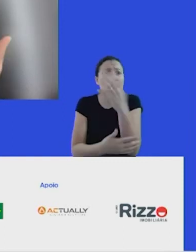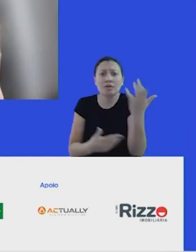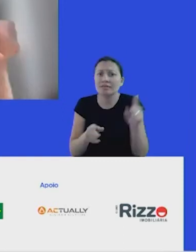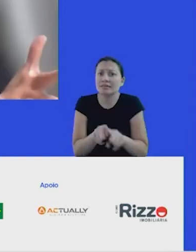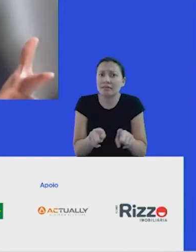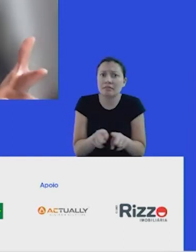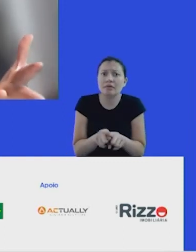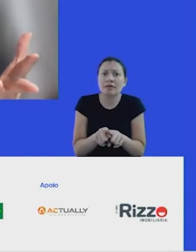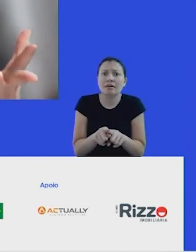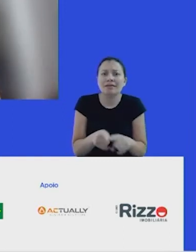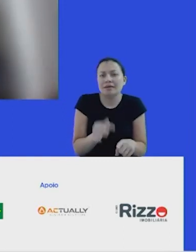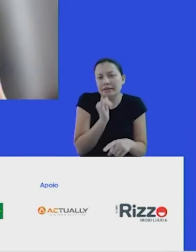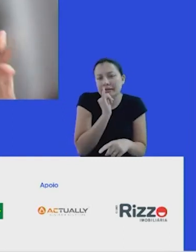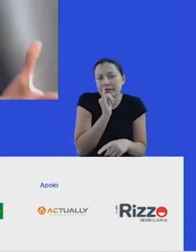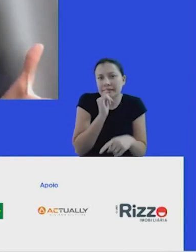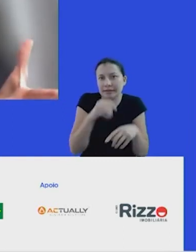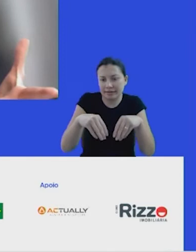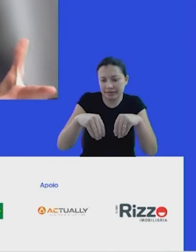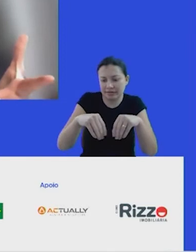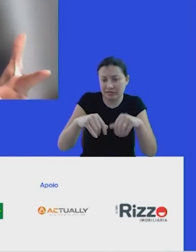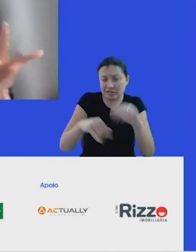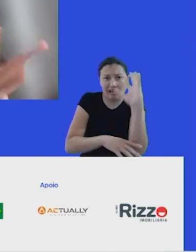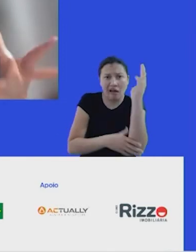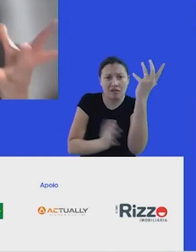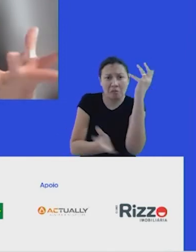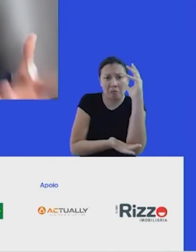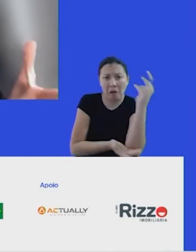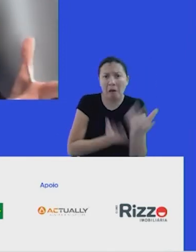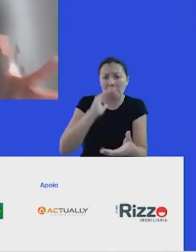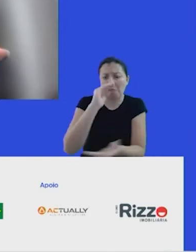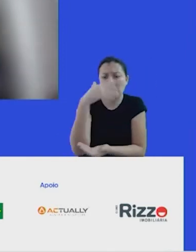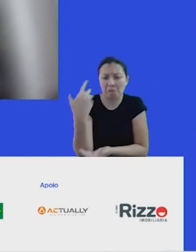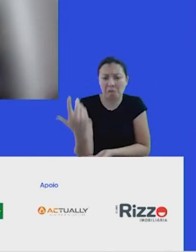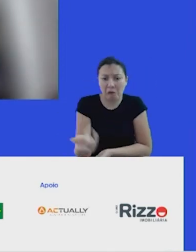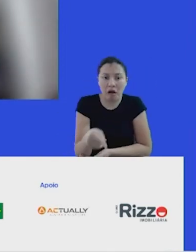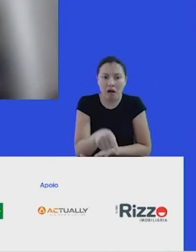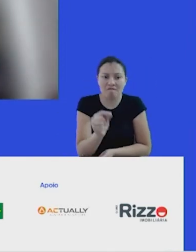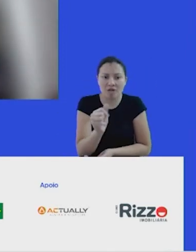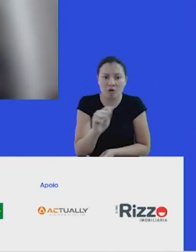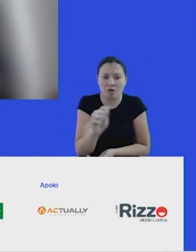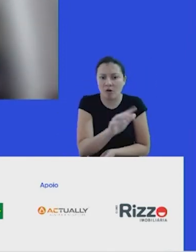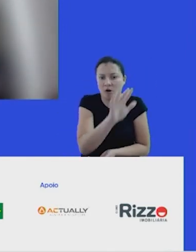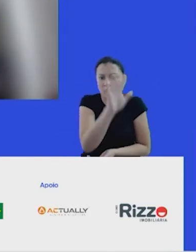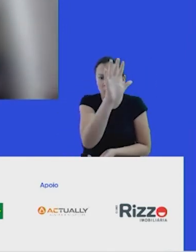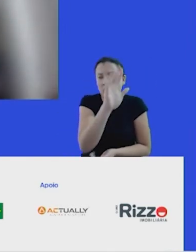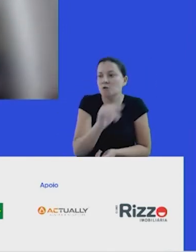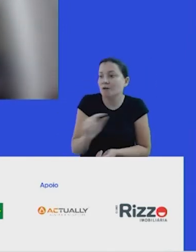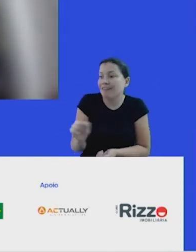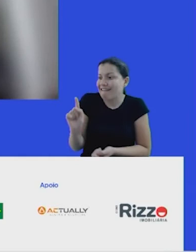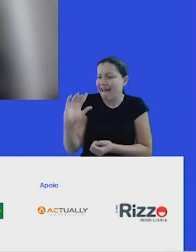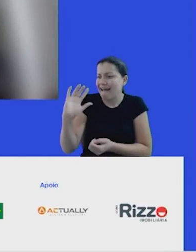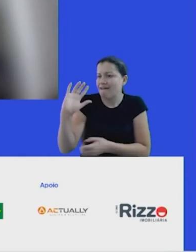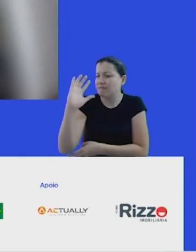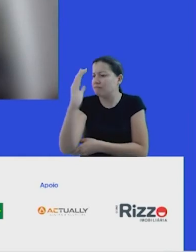terra desmatada valer mais do que uma terra com floresta, porque é